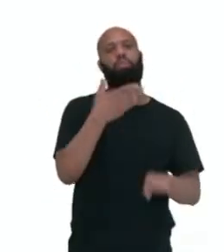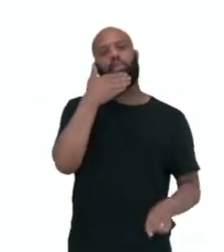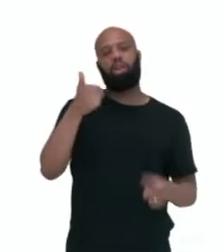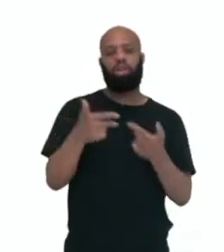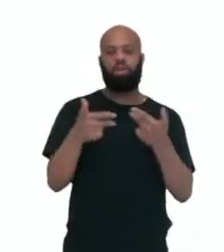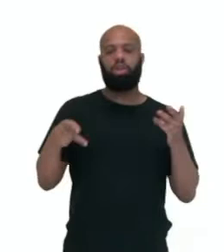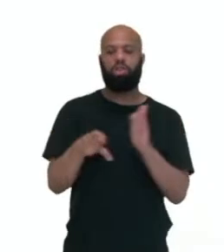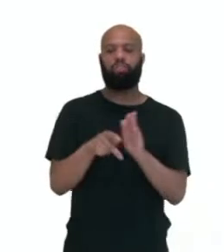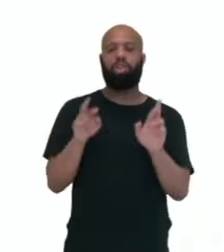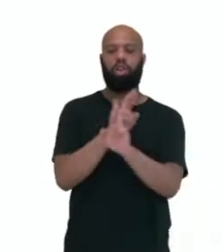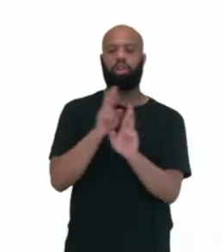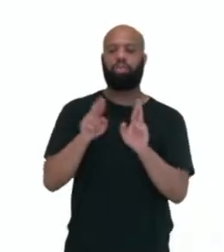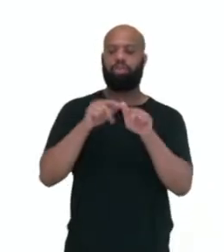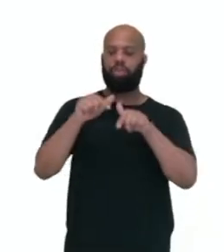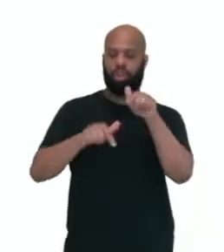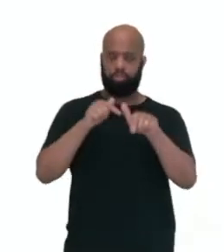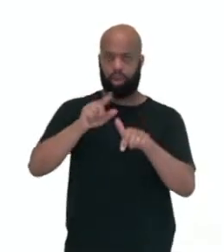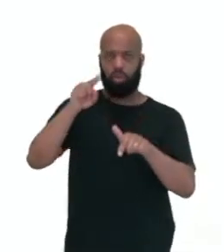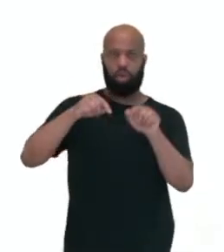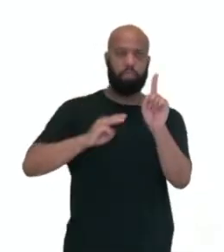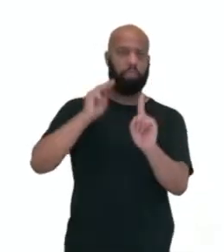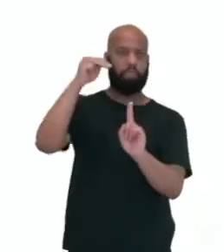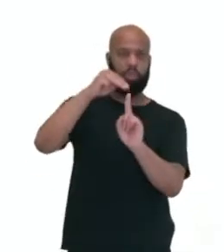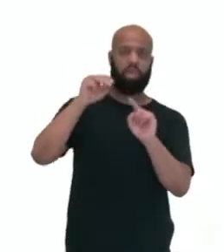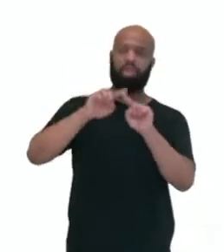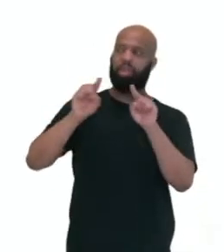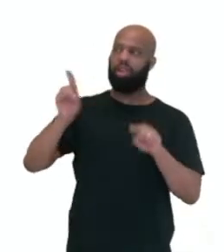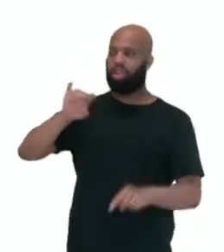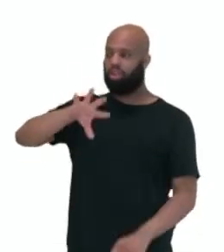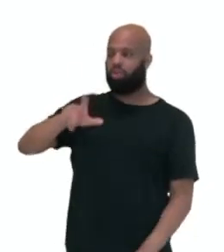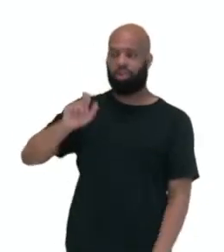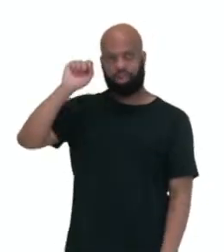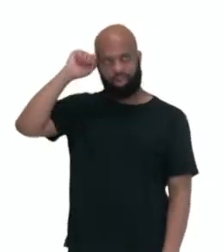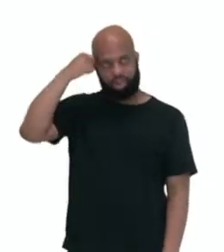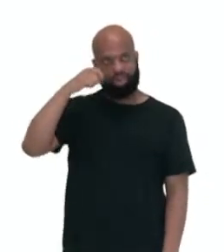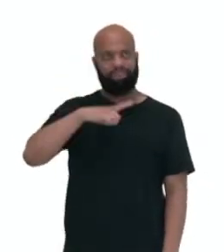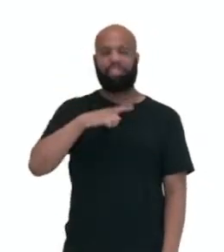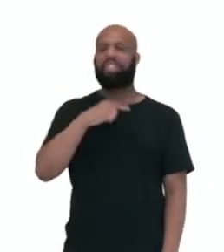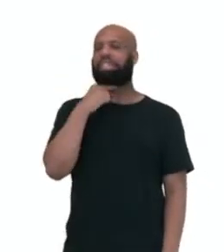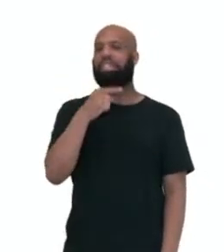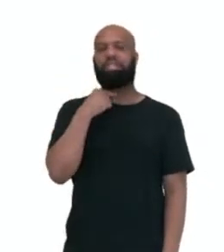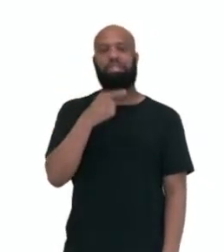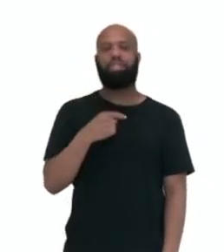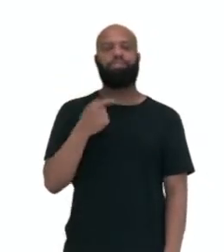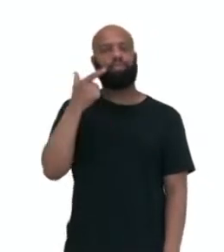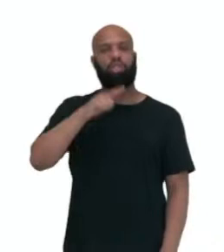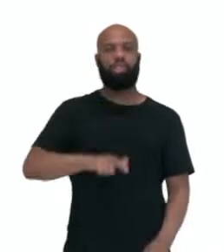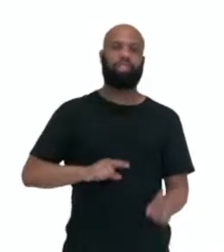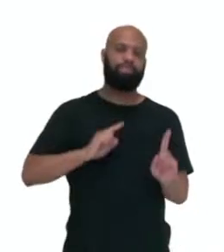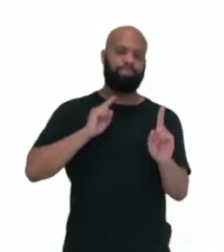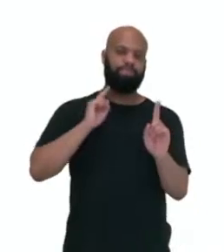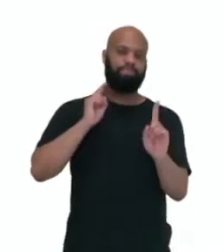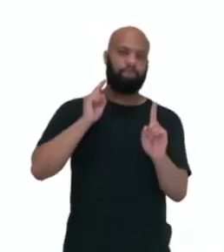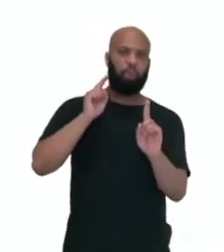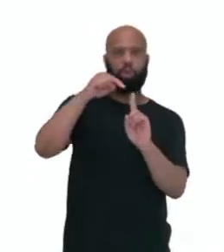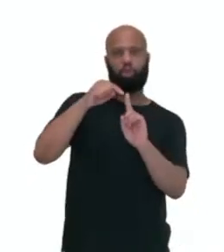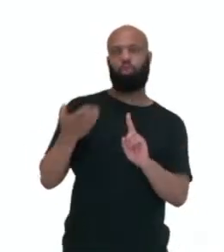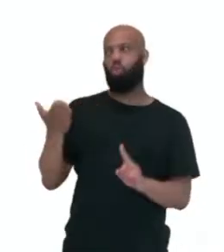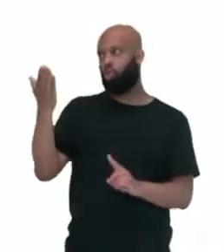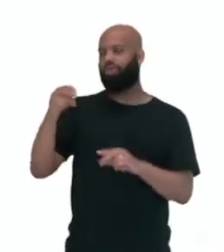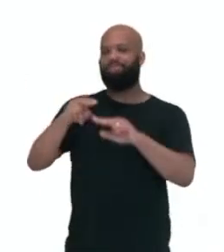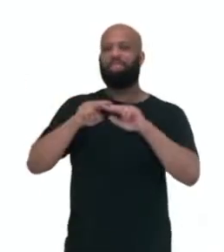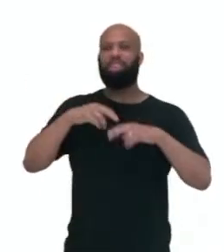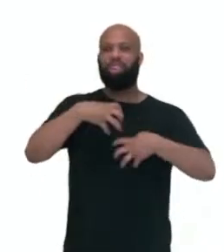metas. Mas no continente africano, essas metas ainda são longe de ser alcançadas devido às condições precárias de modo geral